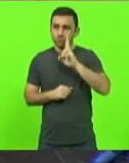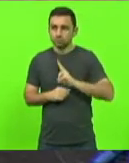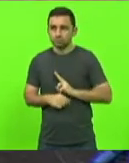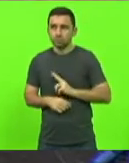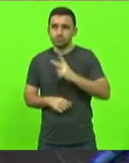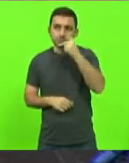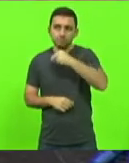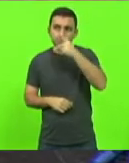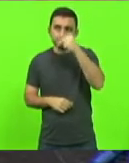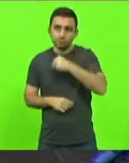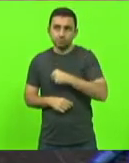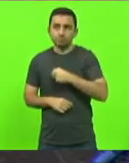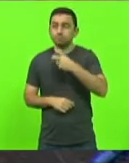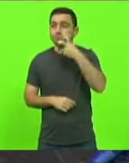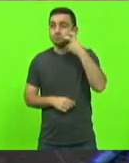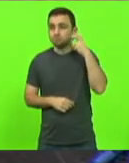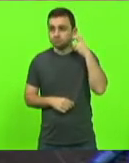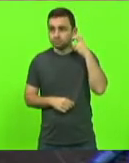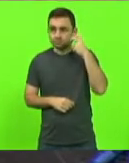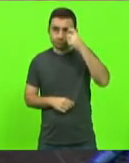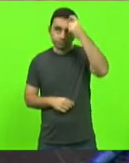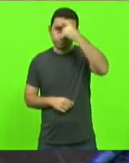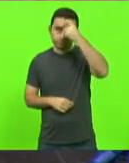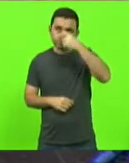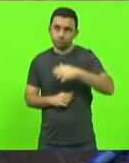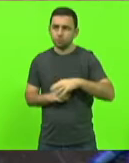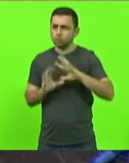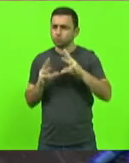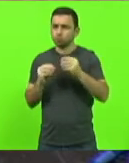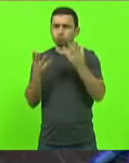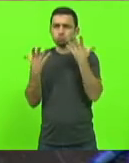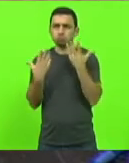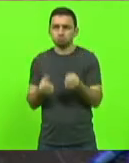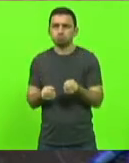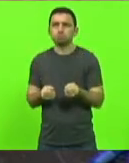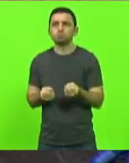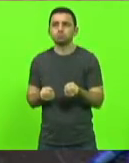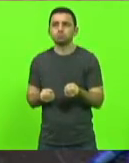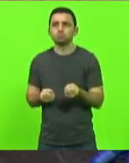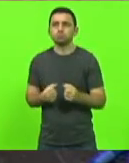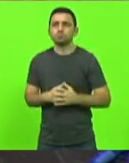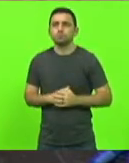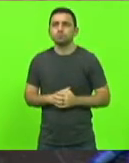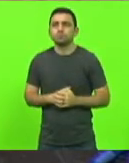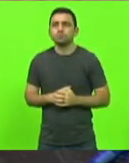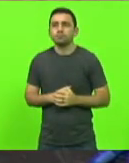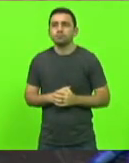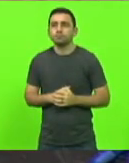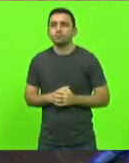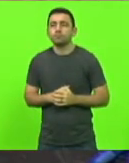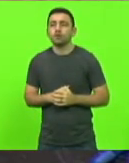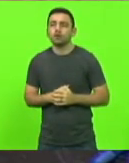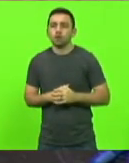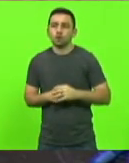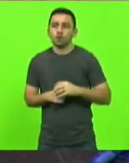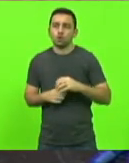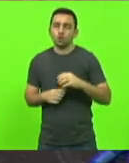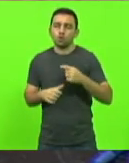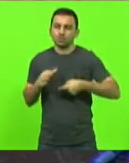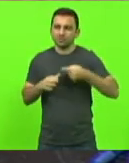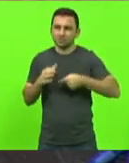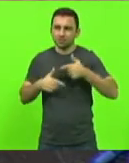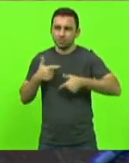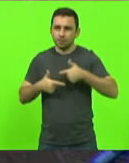Nunes, Luiz Fernando Vampira e Maurício Scudillac. Votaram favorável. Na comissão de trabalho, deputado Márcio Machado,